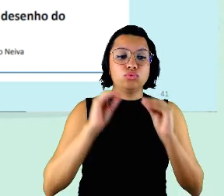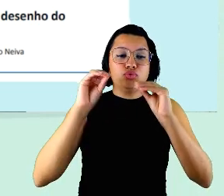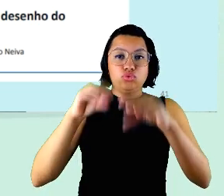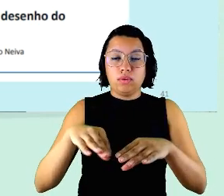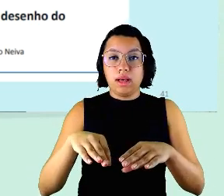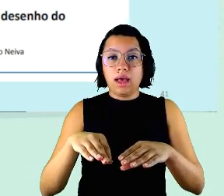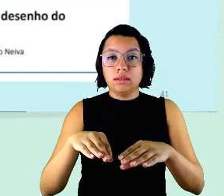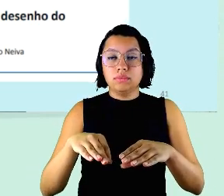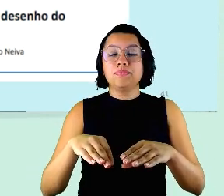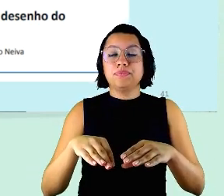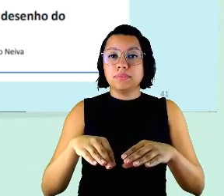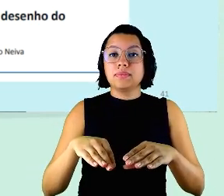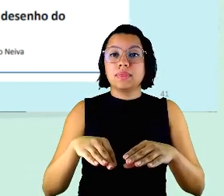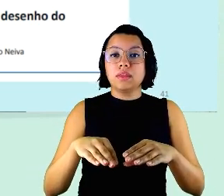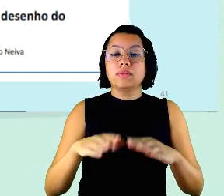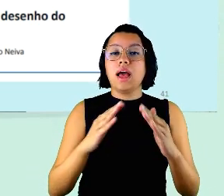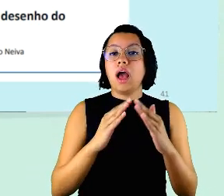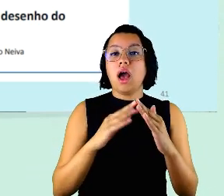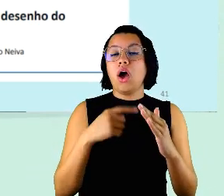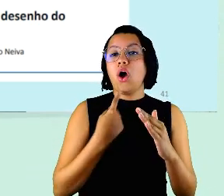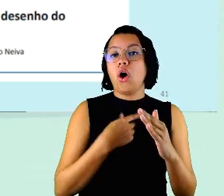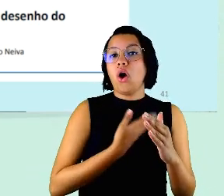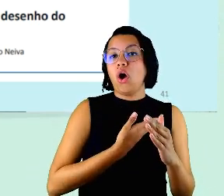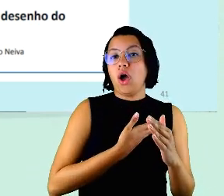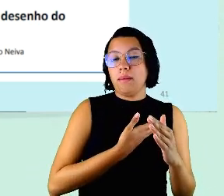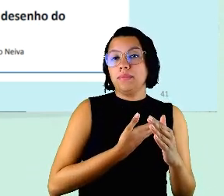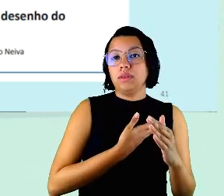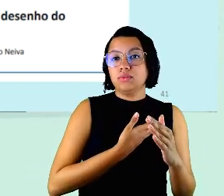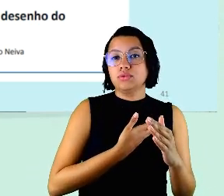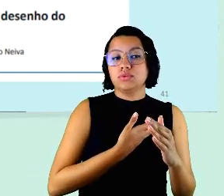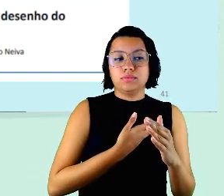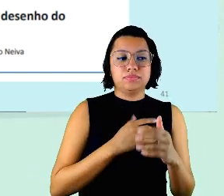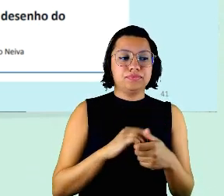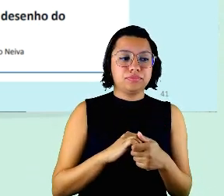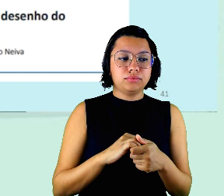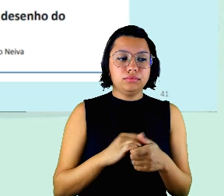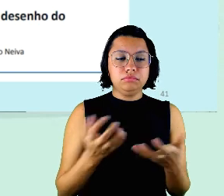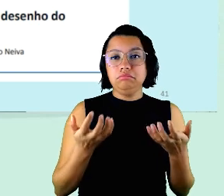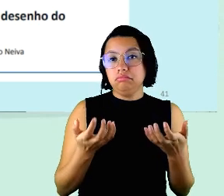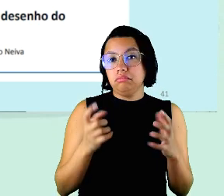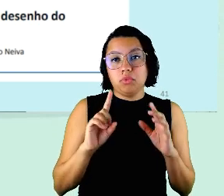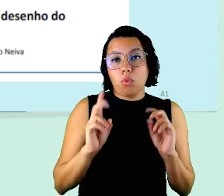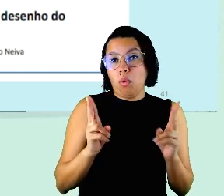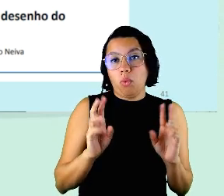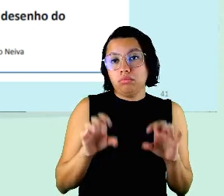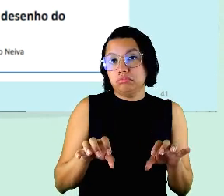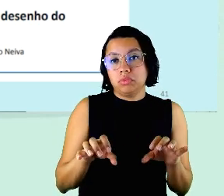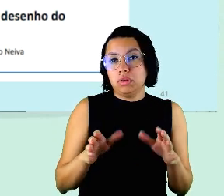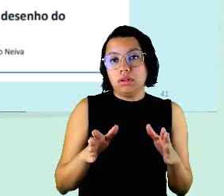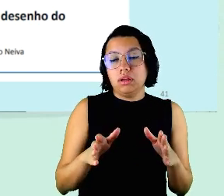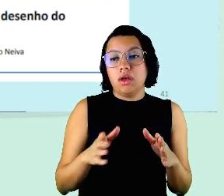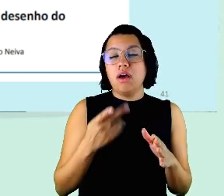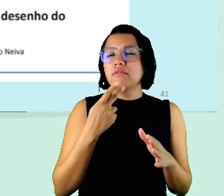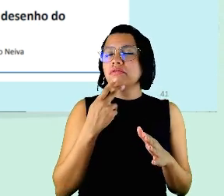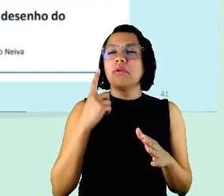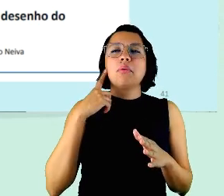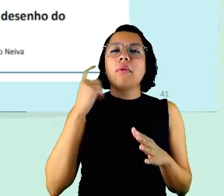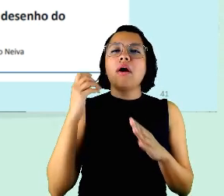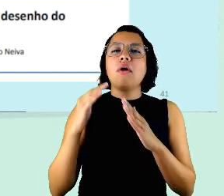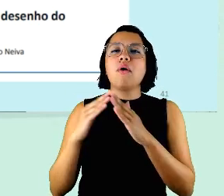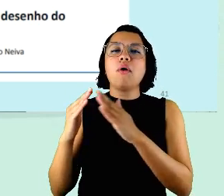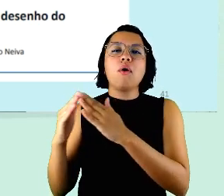nossos colegas e dos nossos subordinados quer queiramos ou não alguém falou aqui do barulho do vizinho que começou